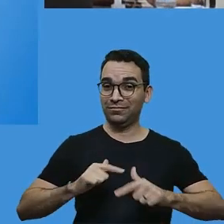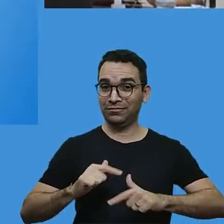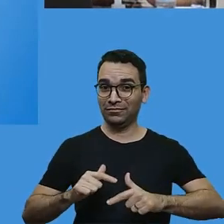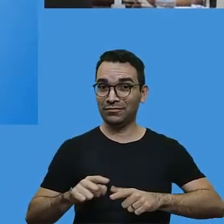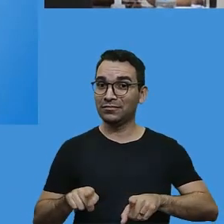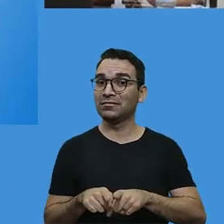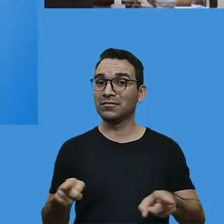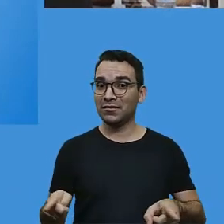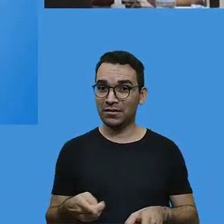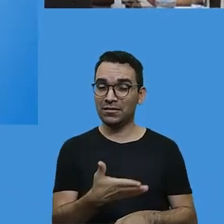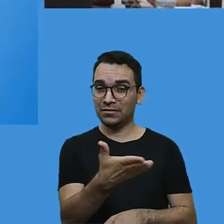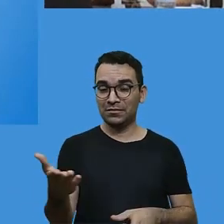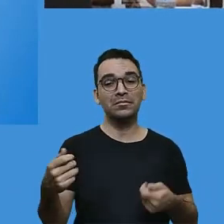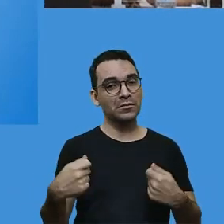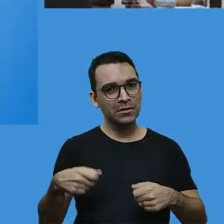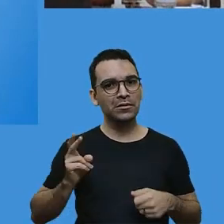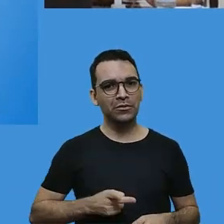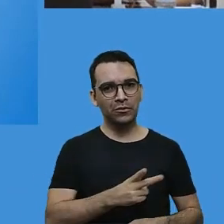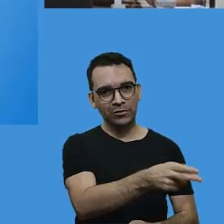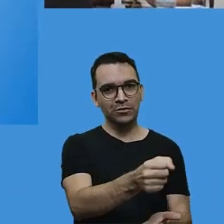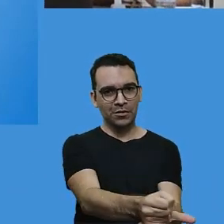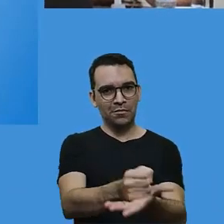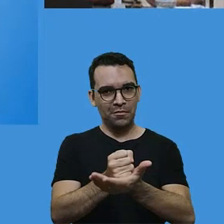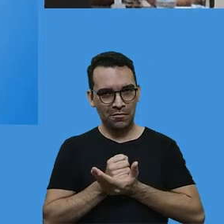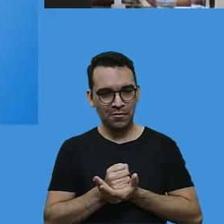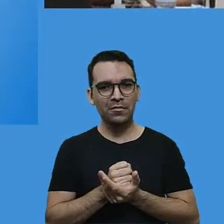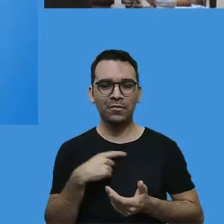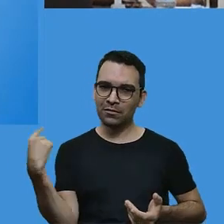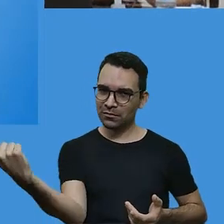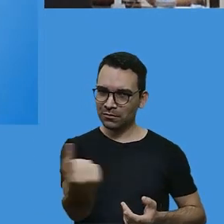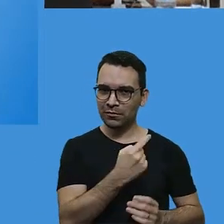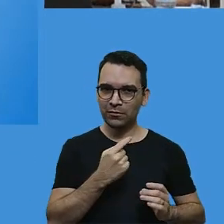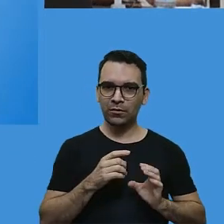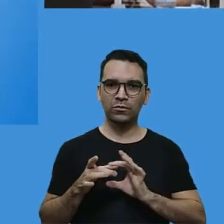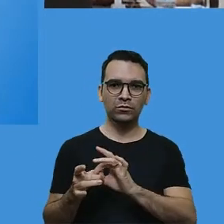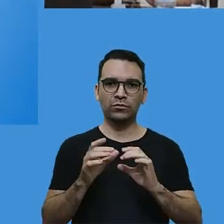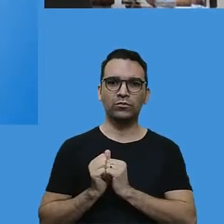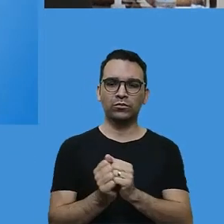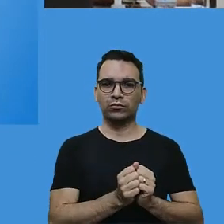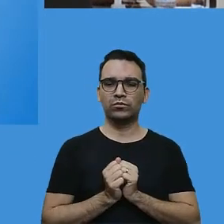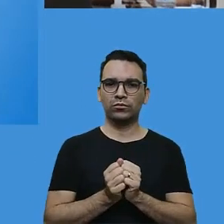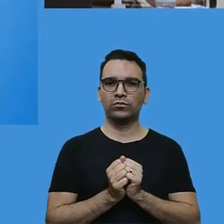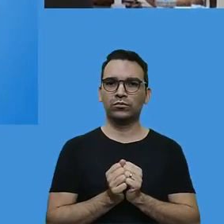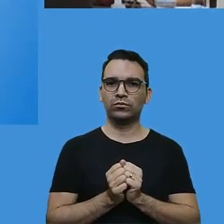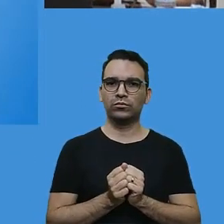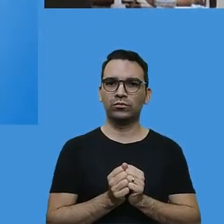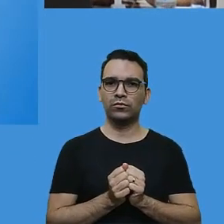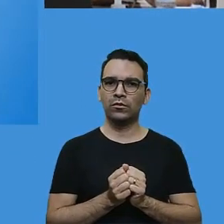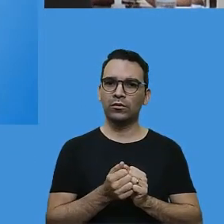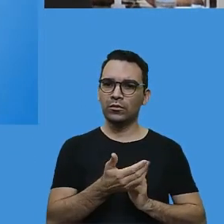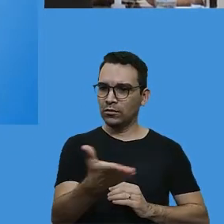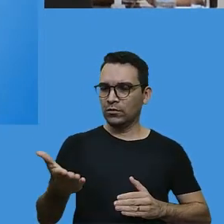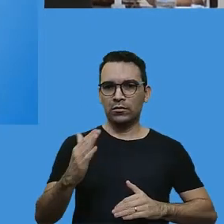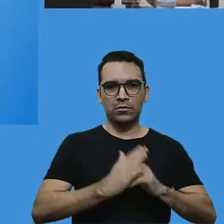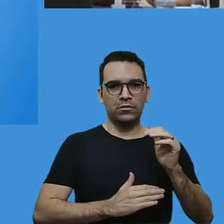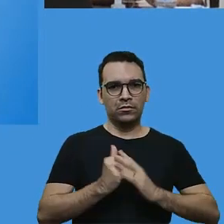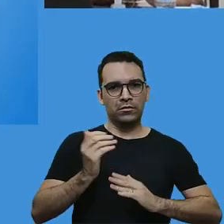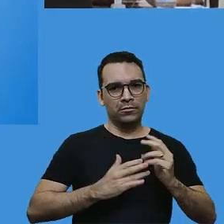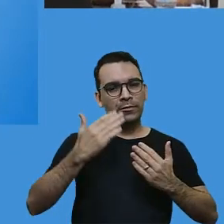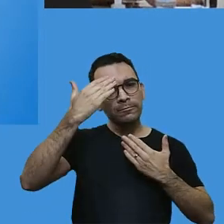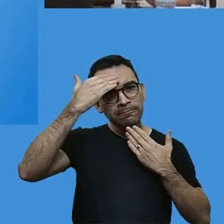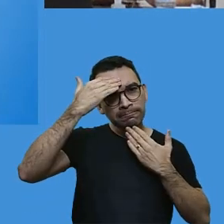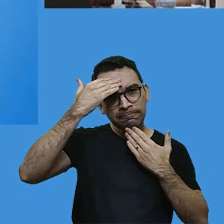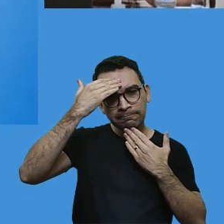atuação de vocês, profissionais da educação. Esses profissionais que nós só temos a agradecer. Se vocês